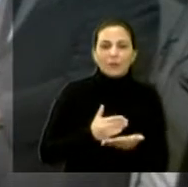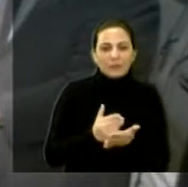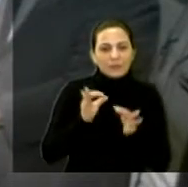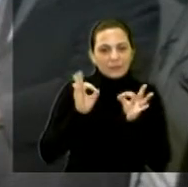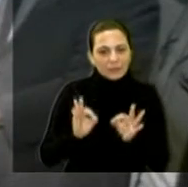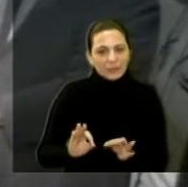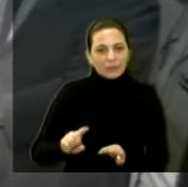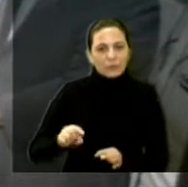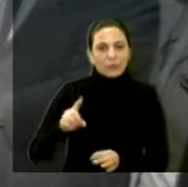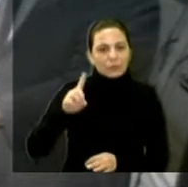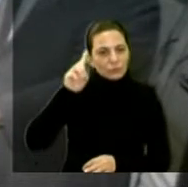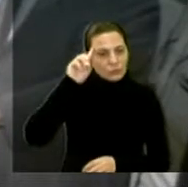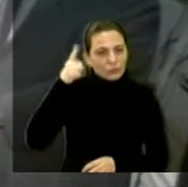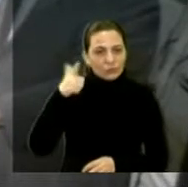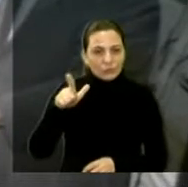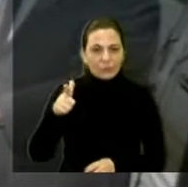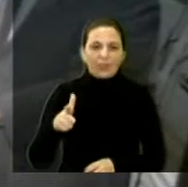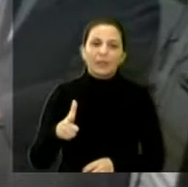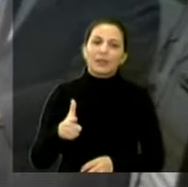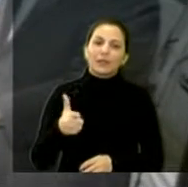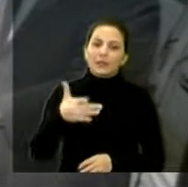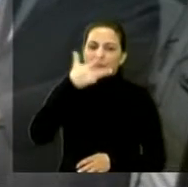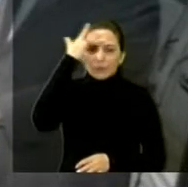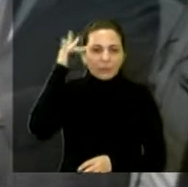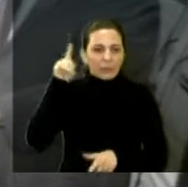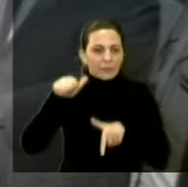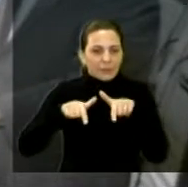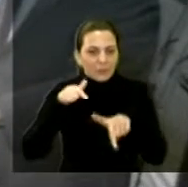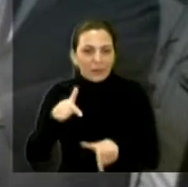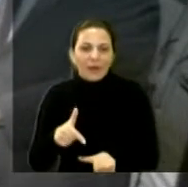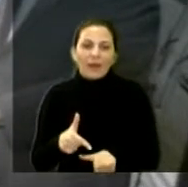funcionário, não ter viatura. Mas eu acredito, sim,